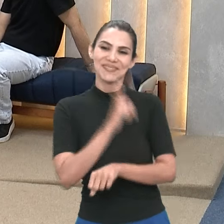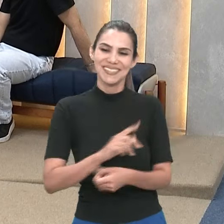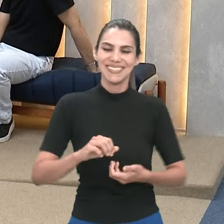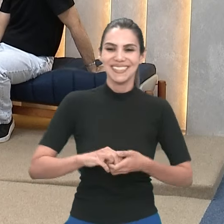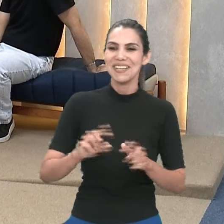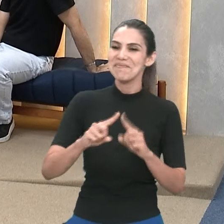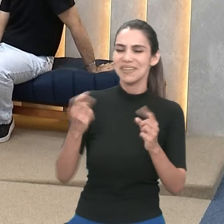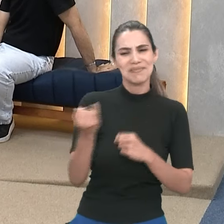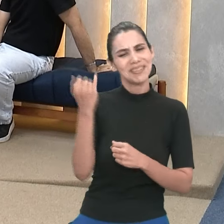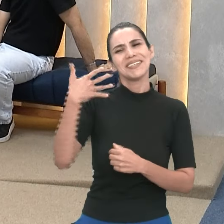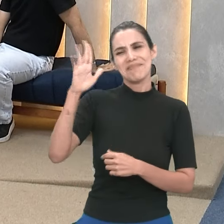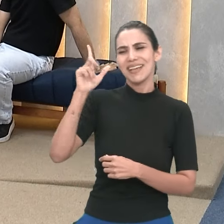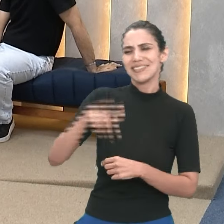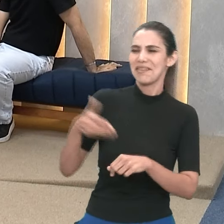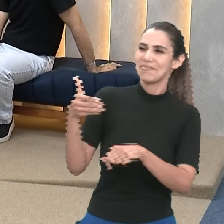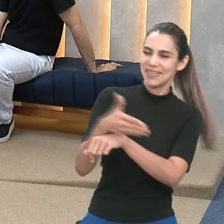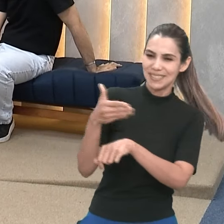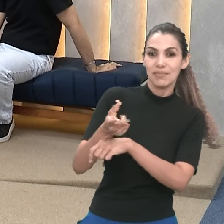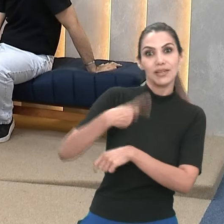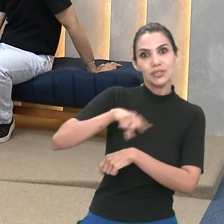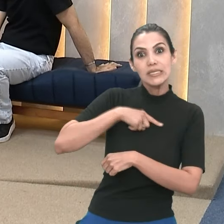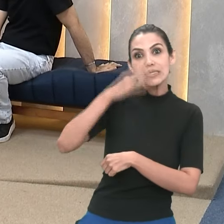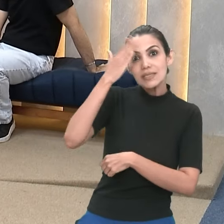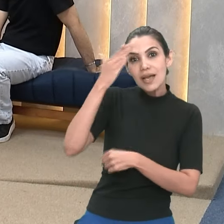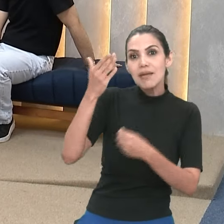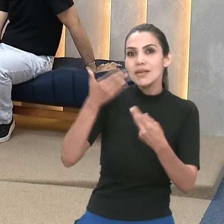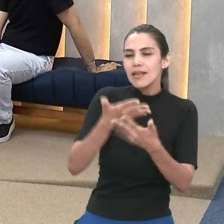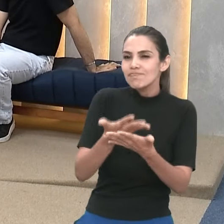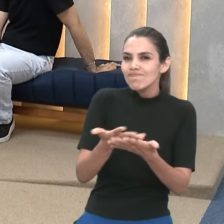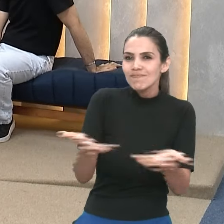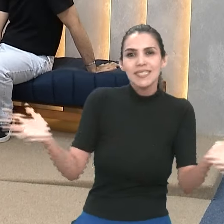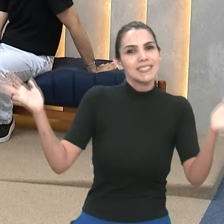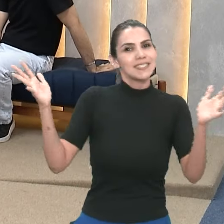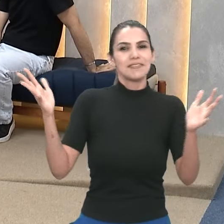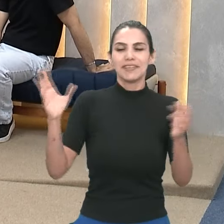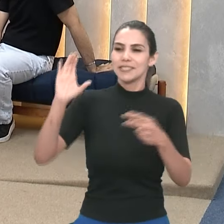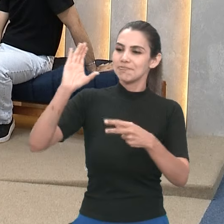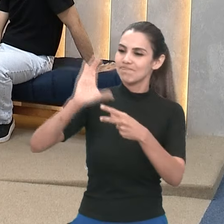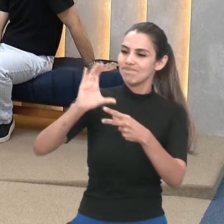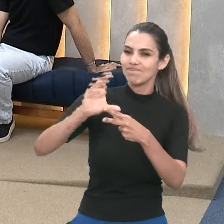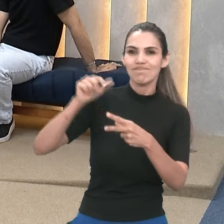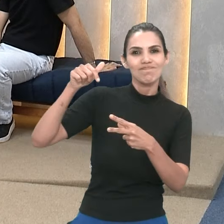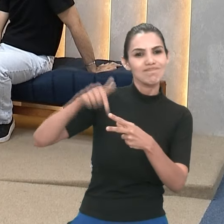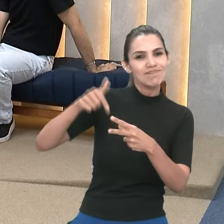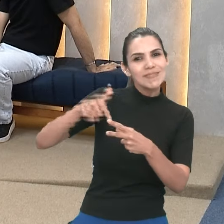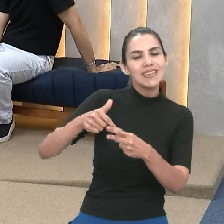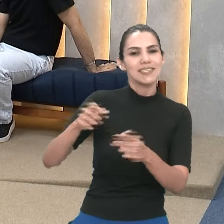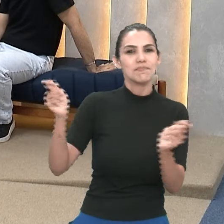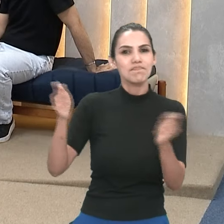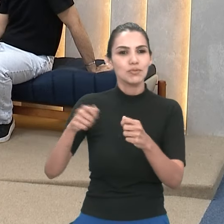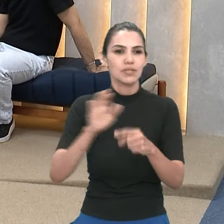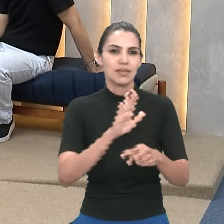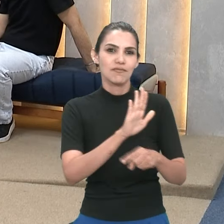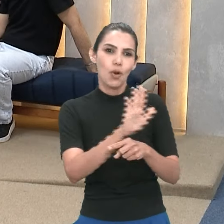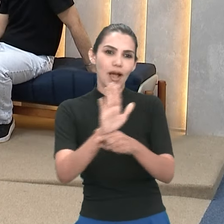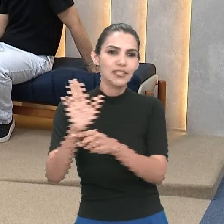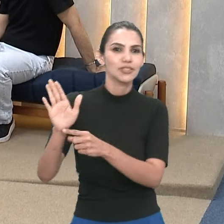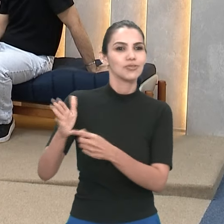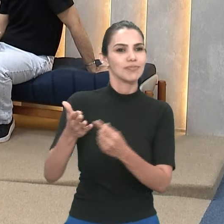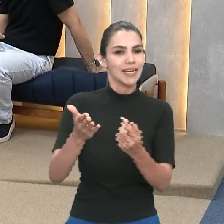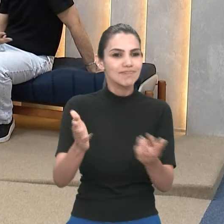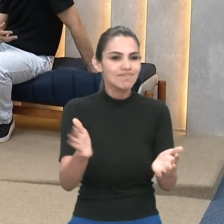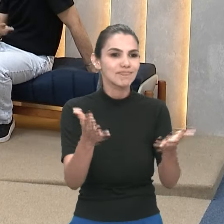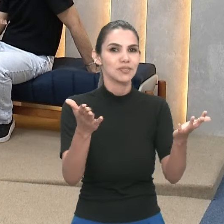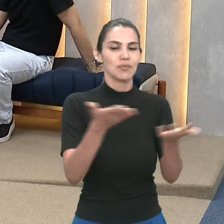participar, né? A gente sabe o quanto que um evento como esse, ele formata esses estudantes para futuros